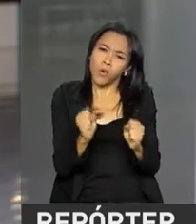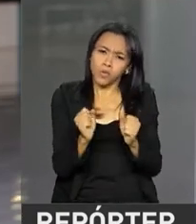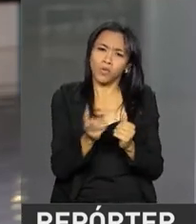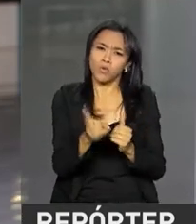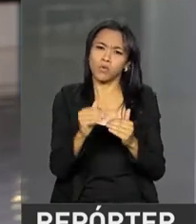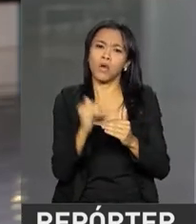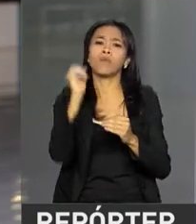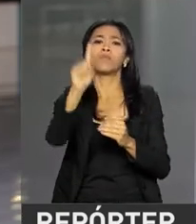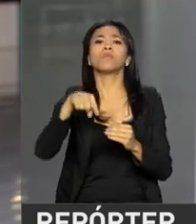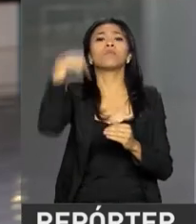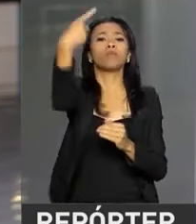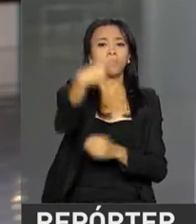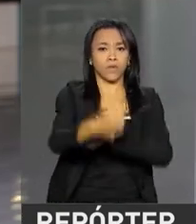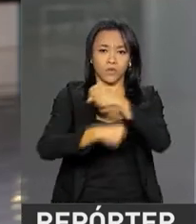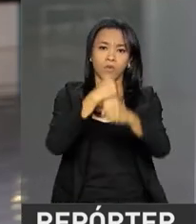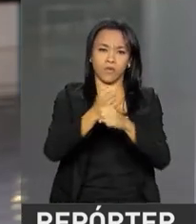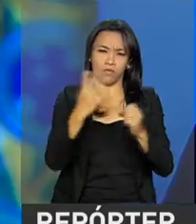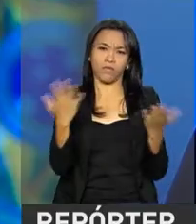ano que vem. Vamos ouvir também.